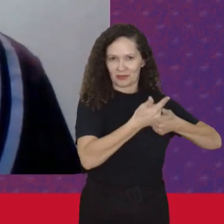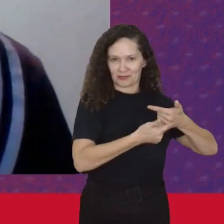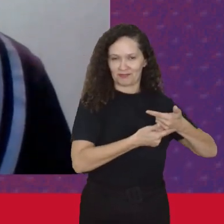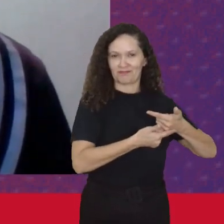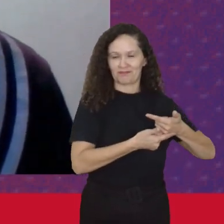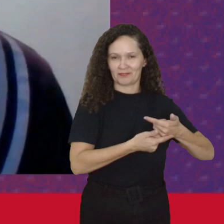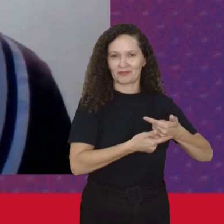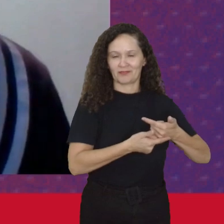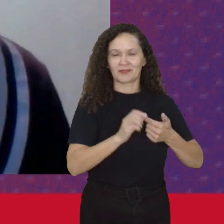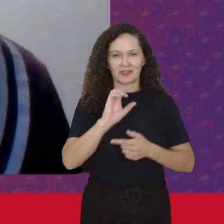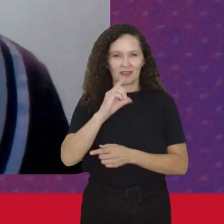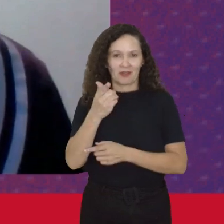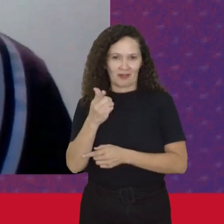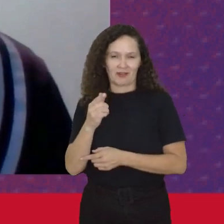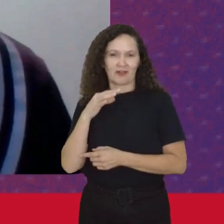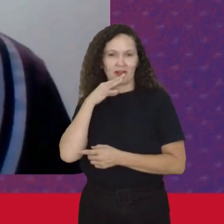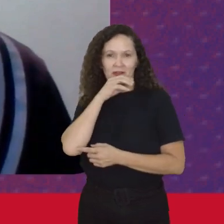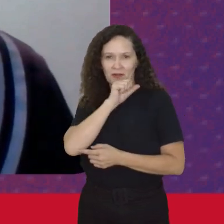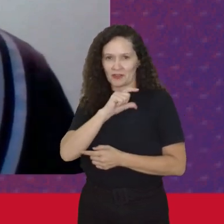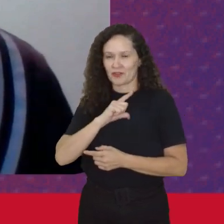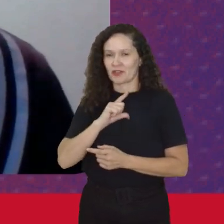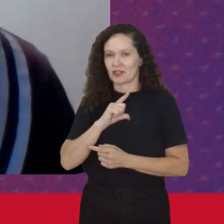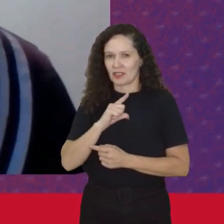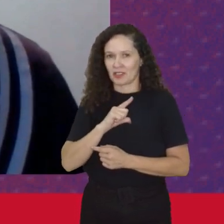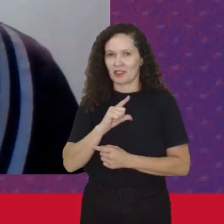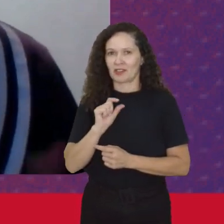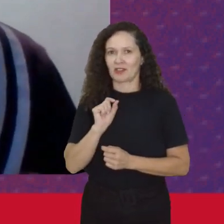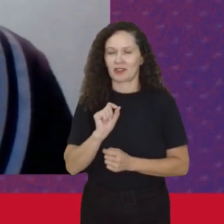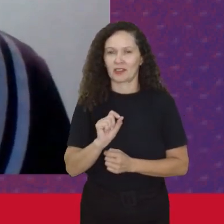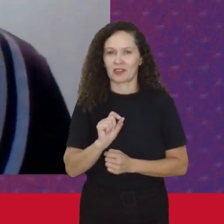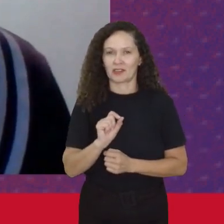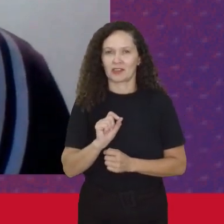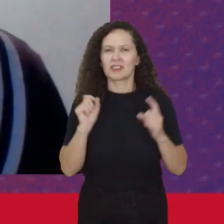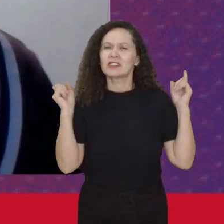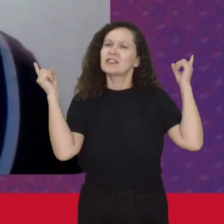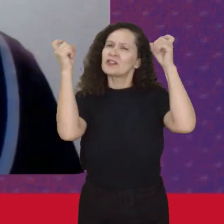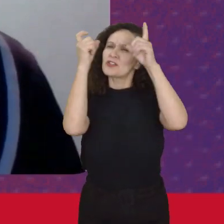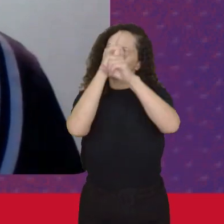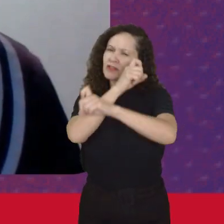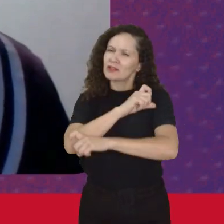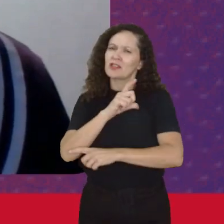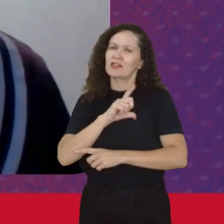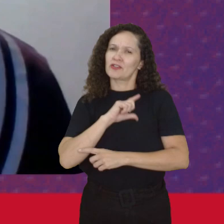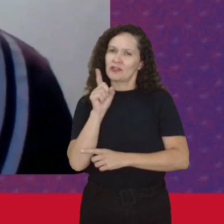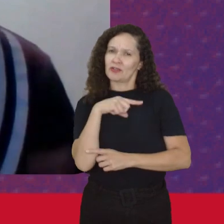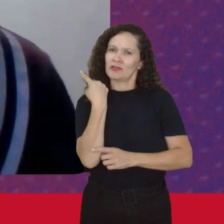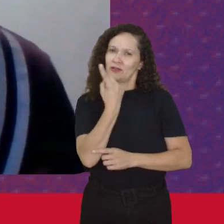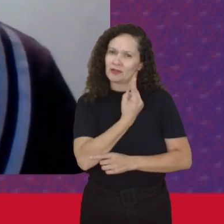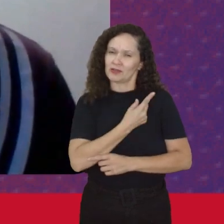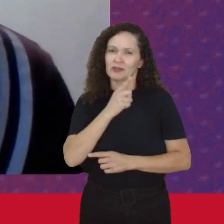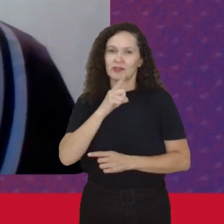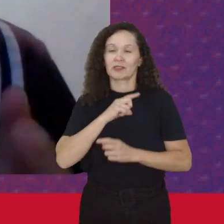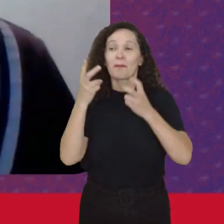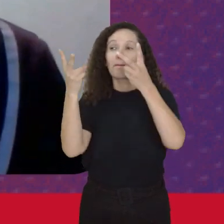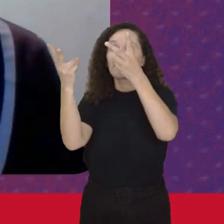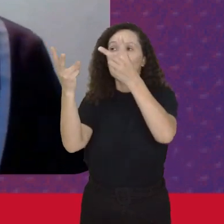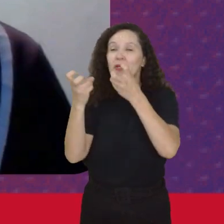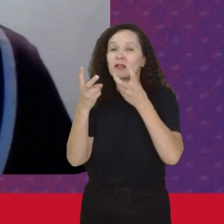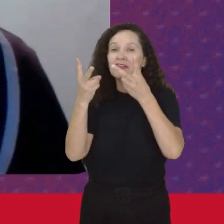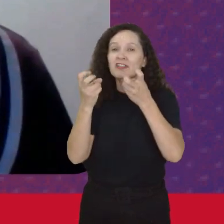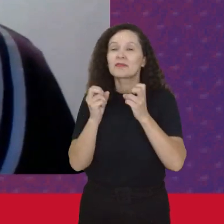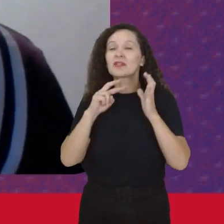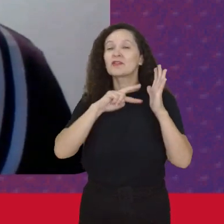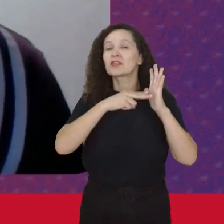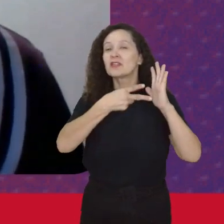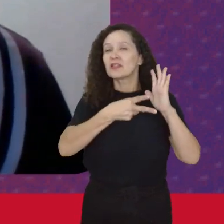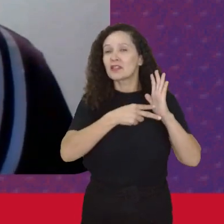É claro Que eu acho Que tem a ver Com o que é Essa dificuldade Que nós estamos Tendo De enxergar O que é